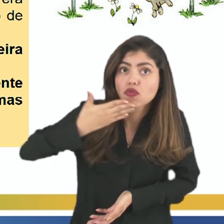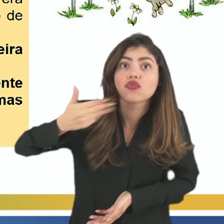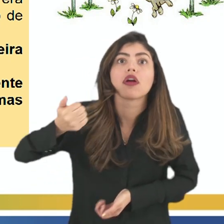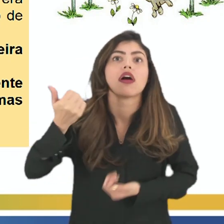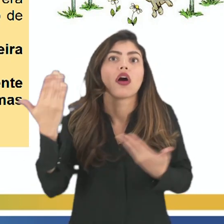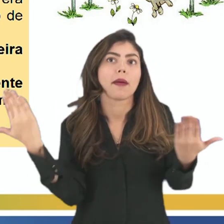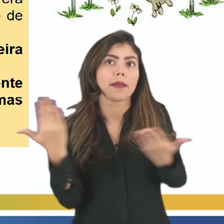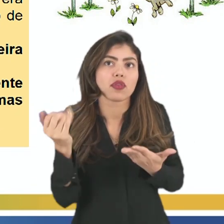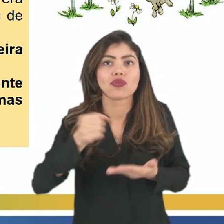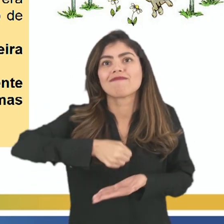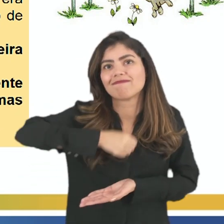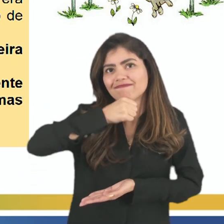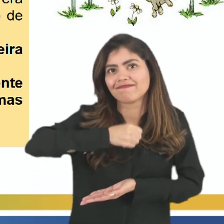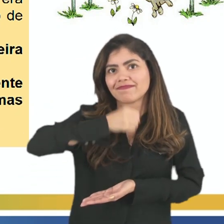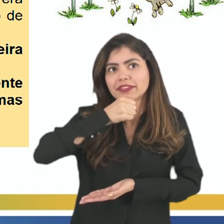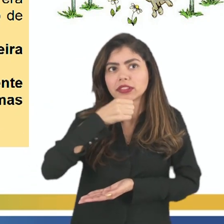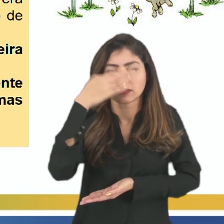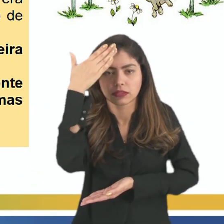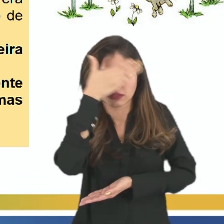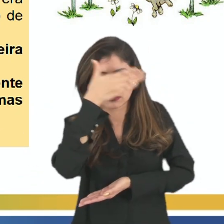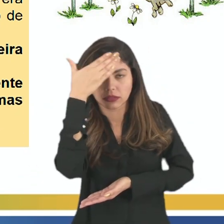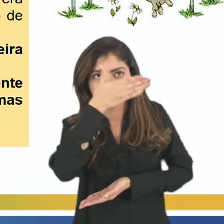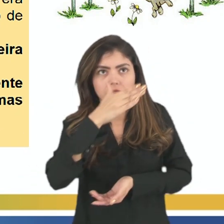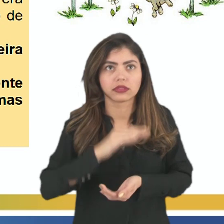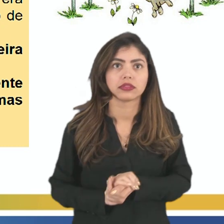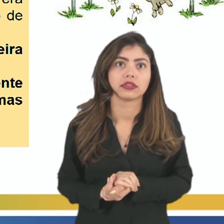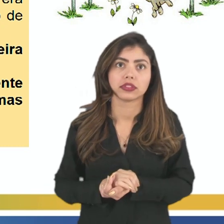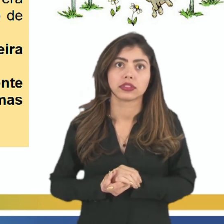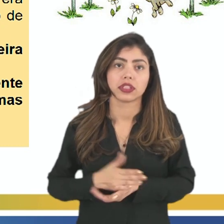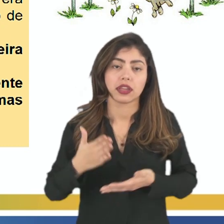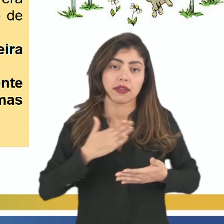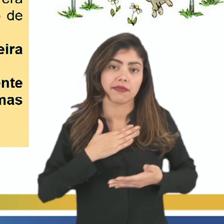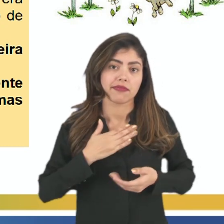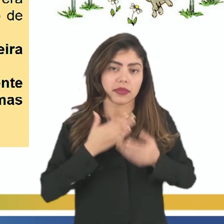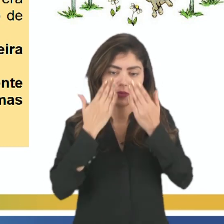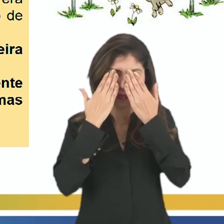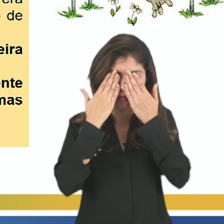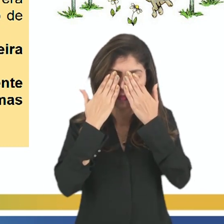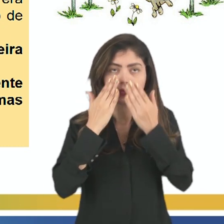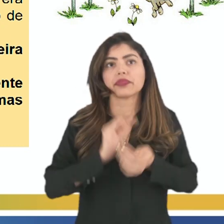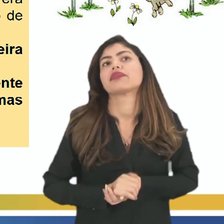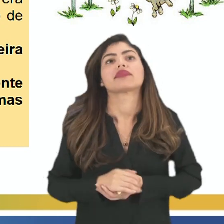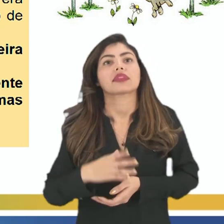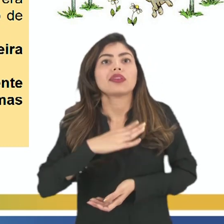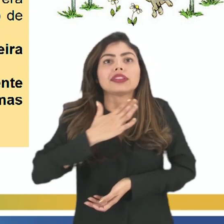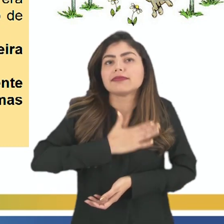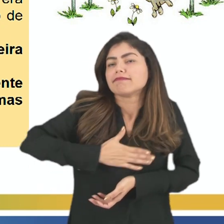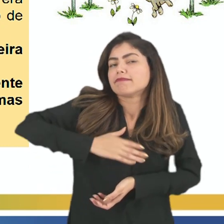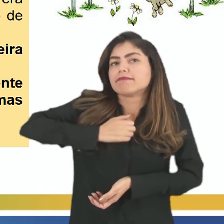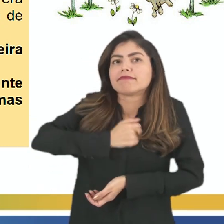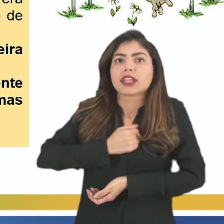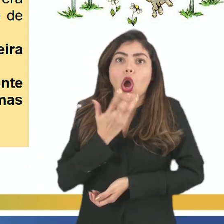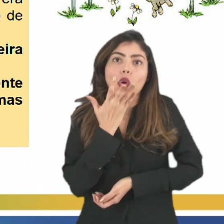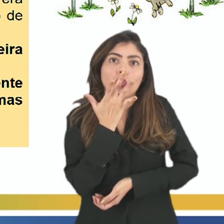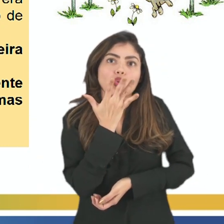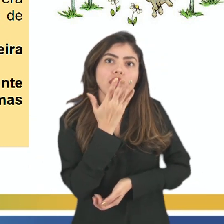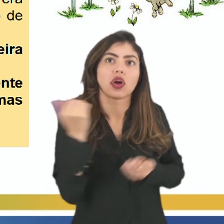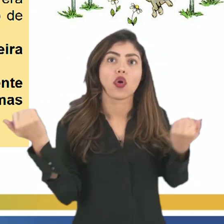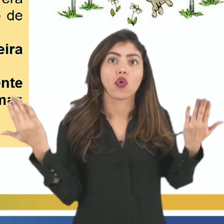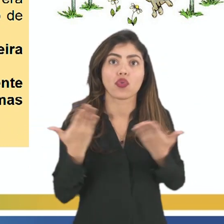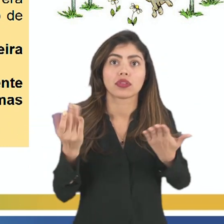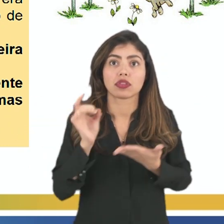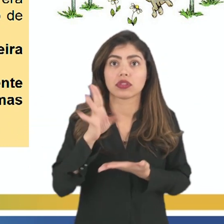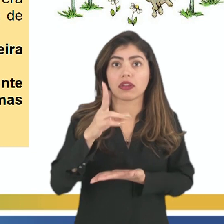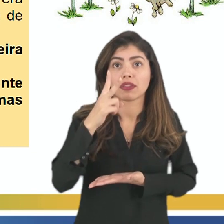mas hoje sou velho. E a cegueira tomou conta dos meus olhos. Tenho saudade do colorido que